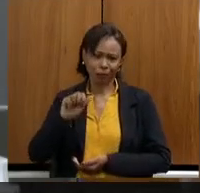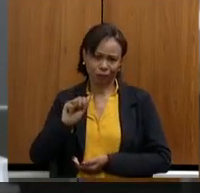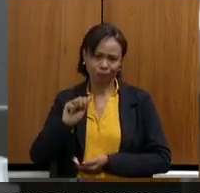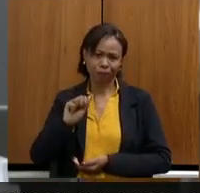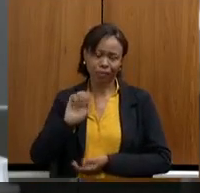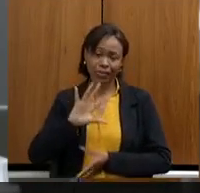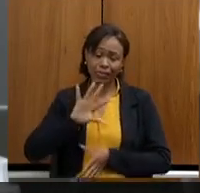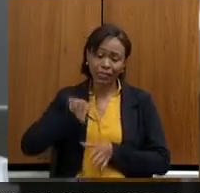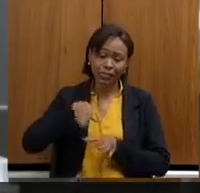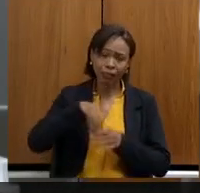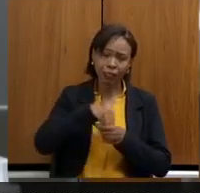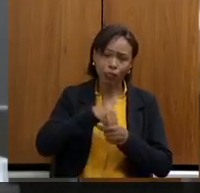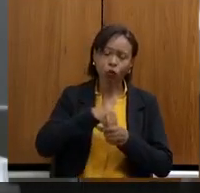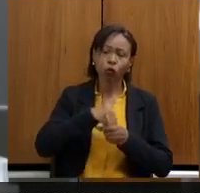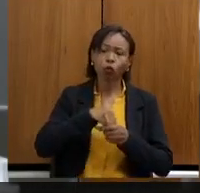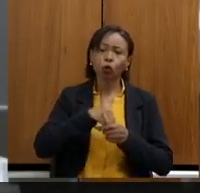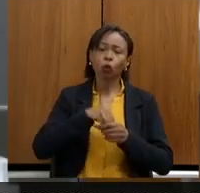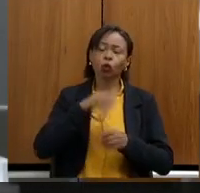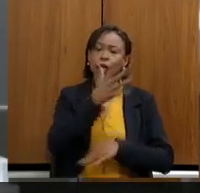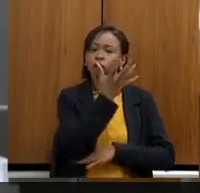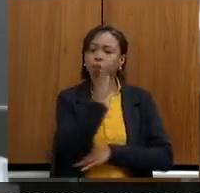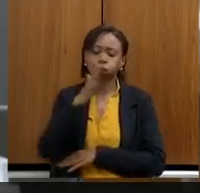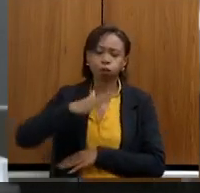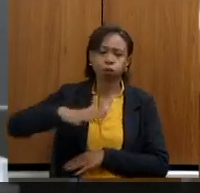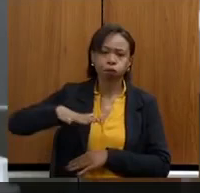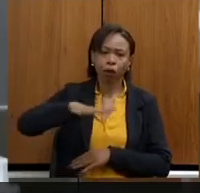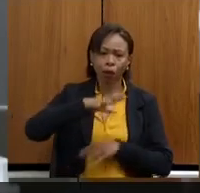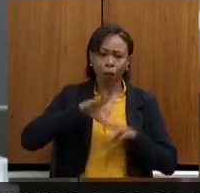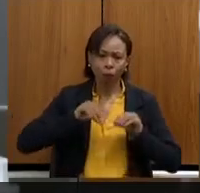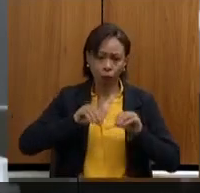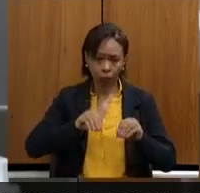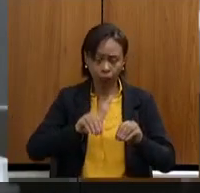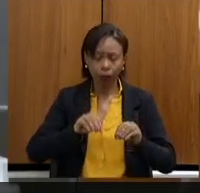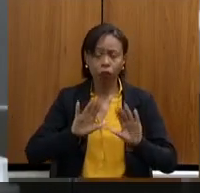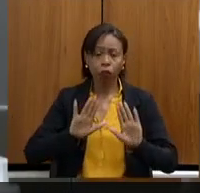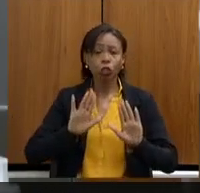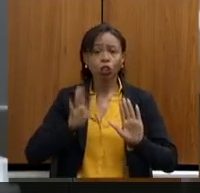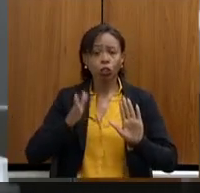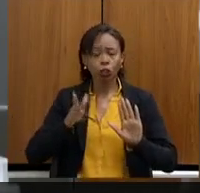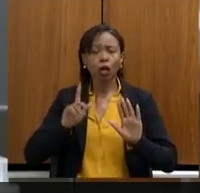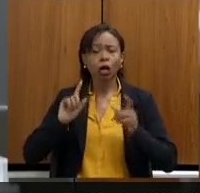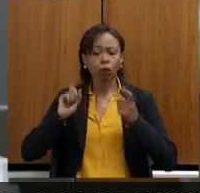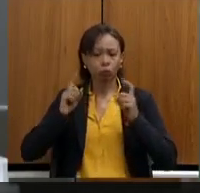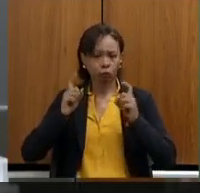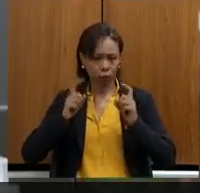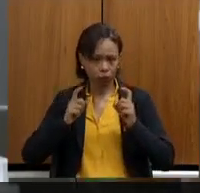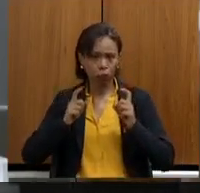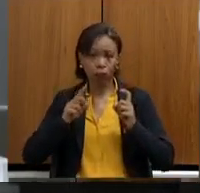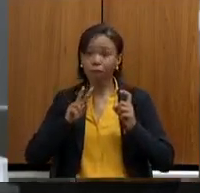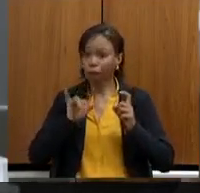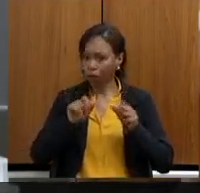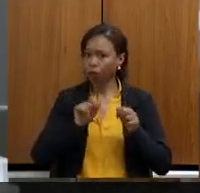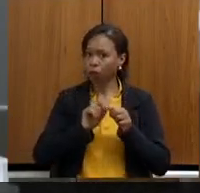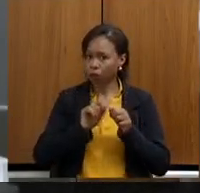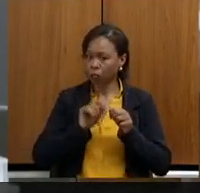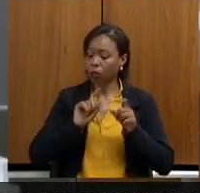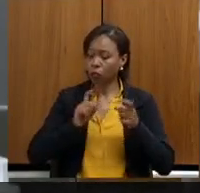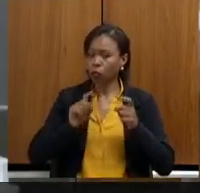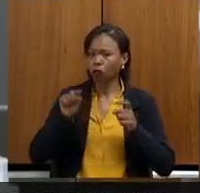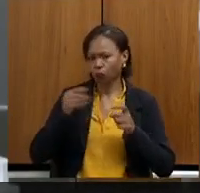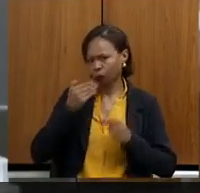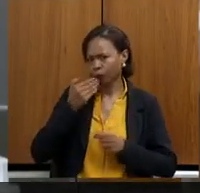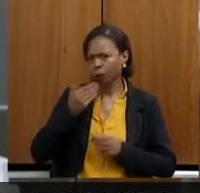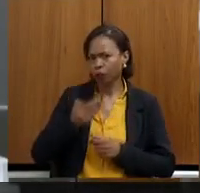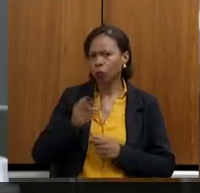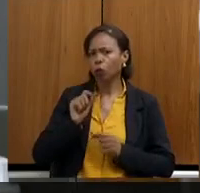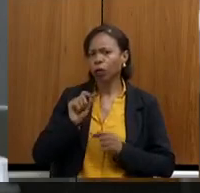ambientais. Nós fizemos, deputado, e vamos fazer uma reunião, como você já nos solicitou, uma análise muito detalhada,